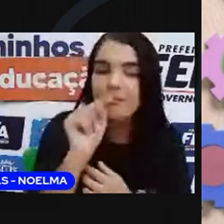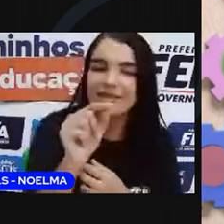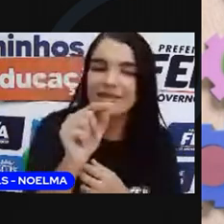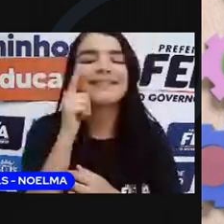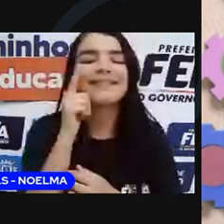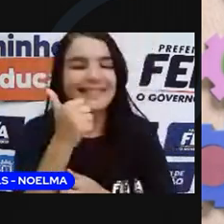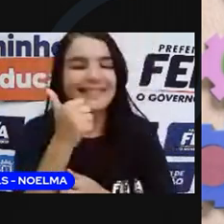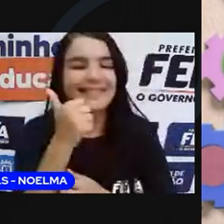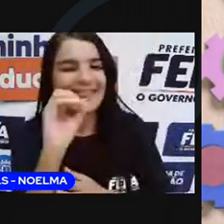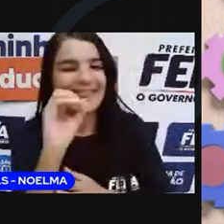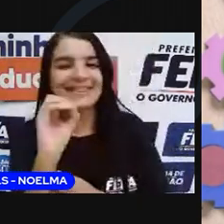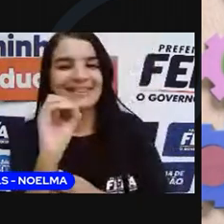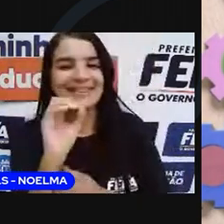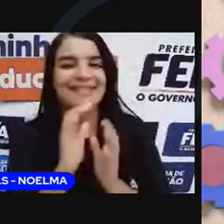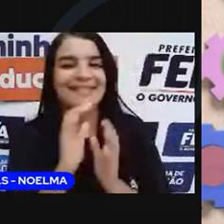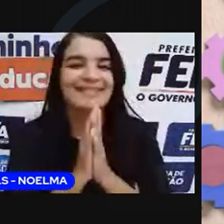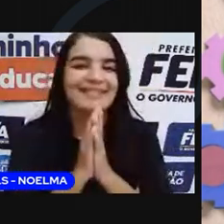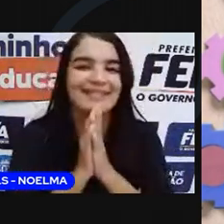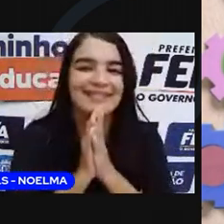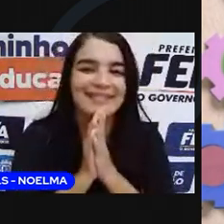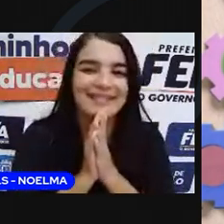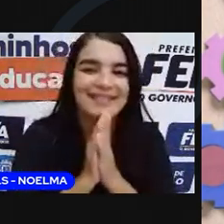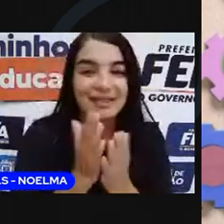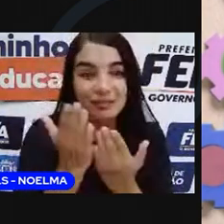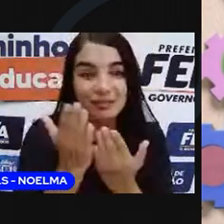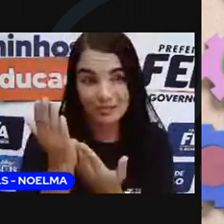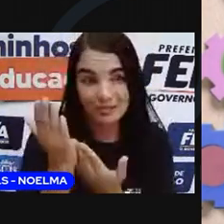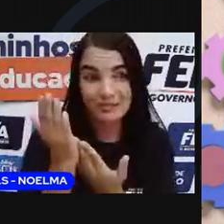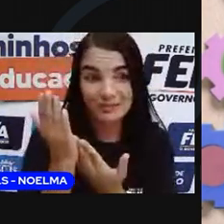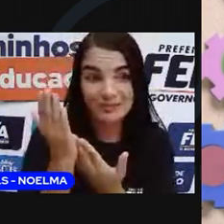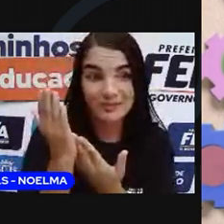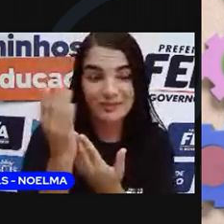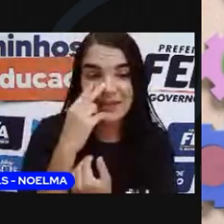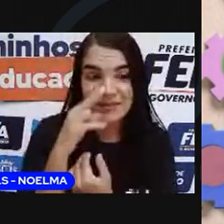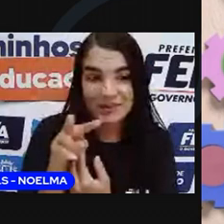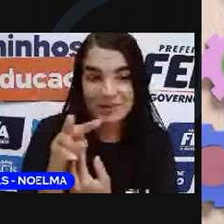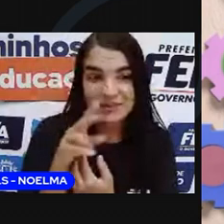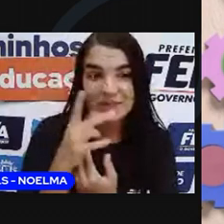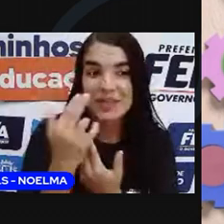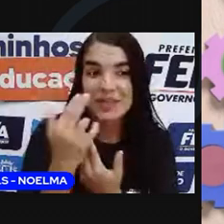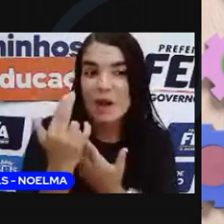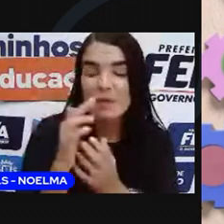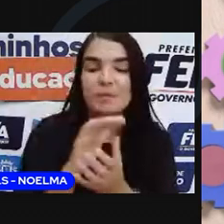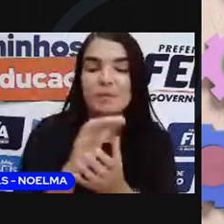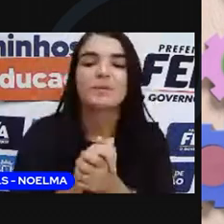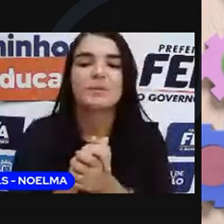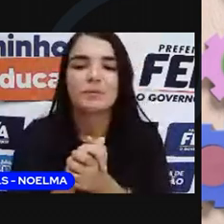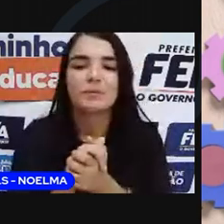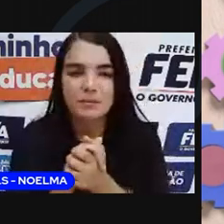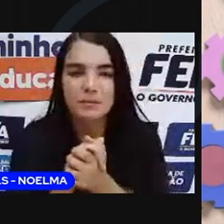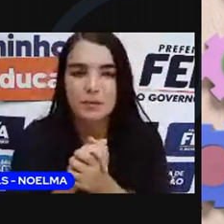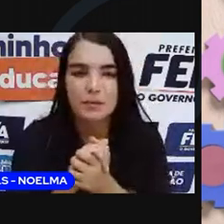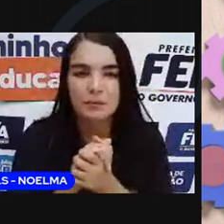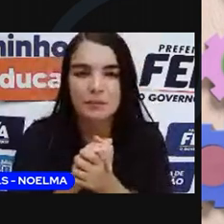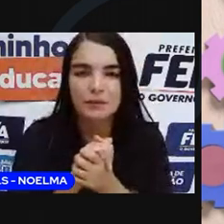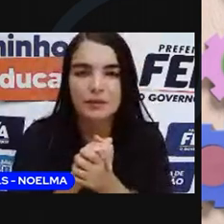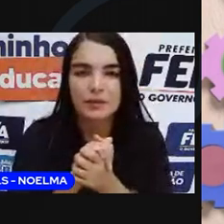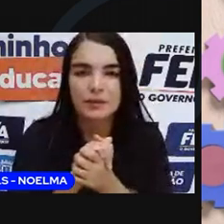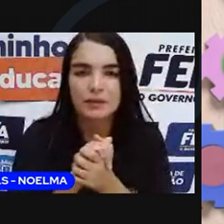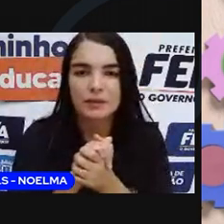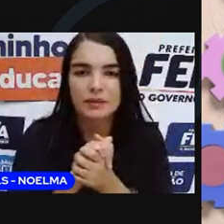valer 10 pontos. Se dois ou mais jogadores tiverem escrito a mesma palavra, cada um terá 5 pontos.